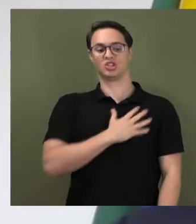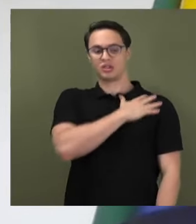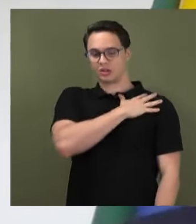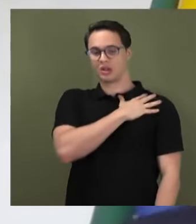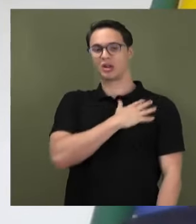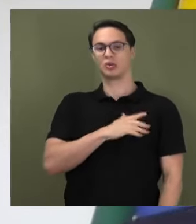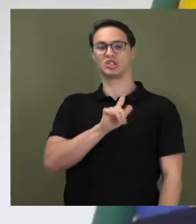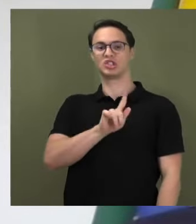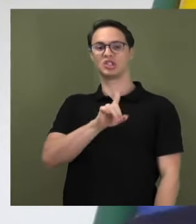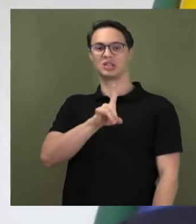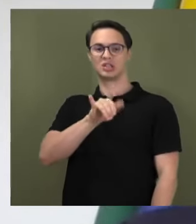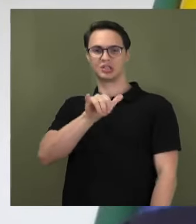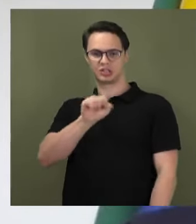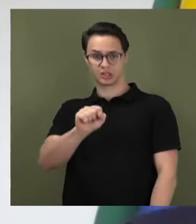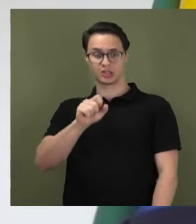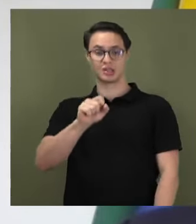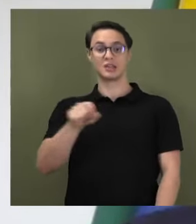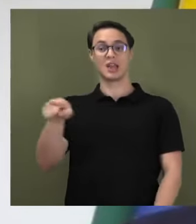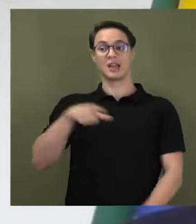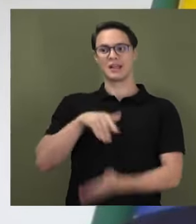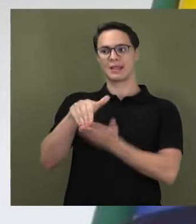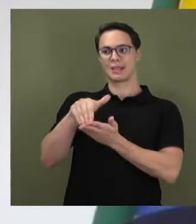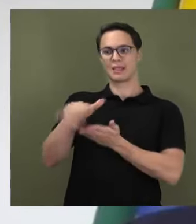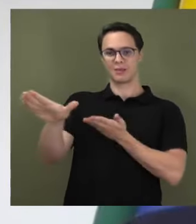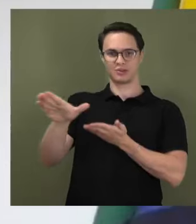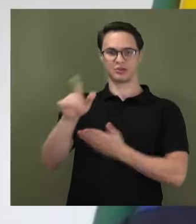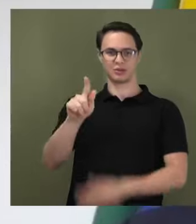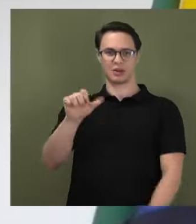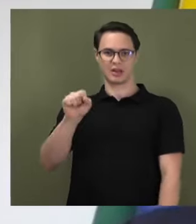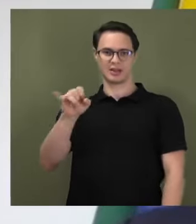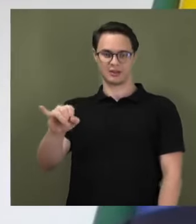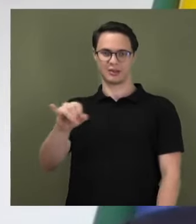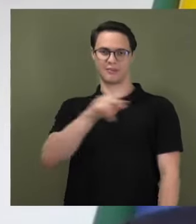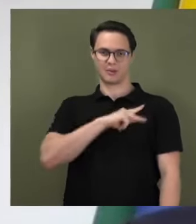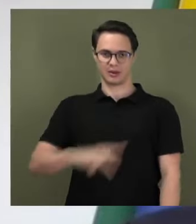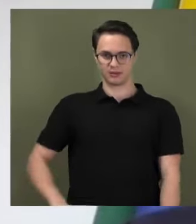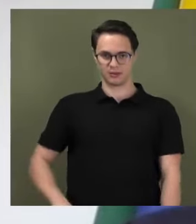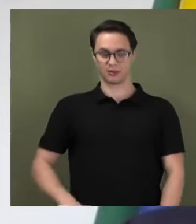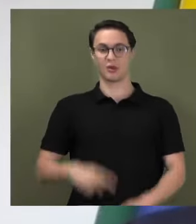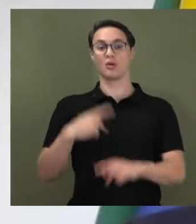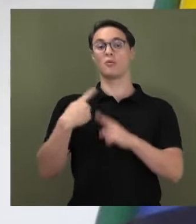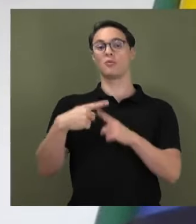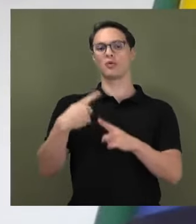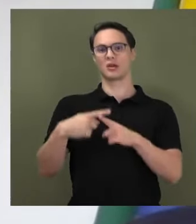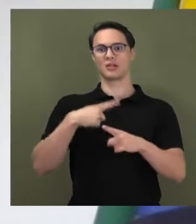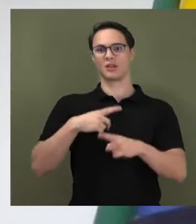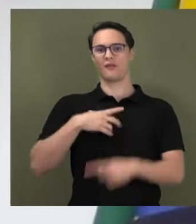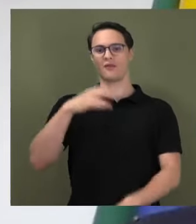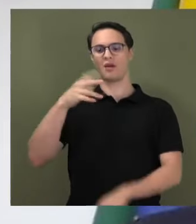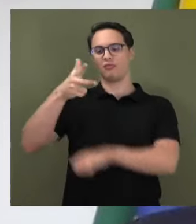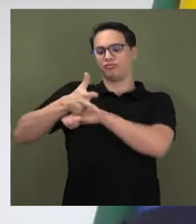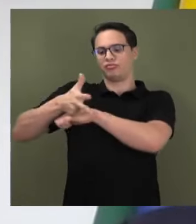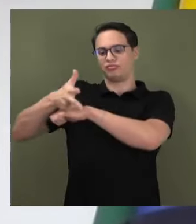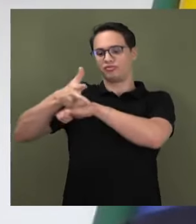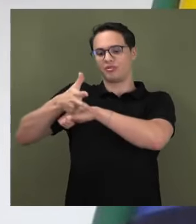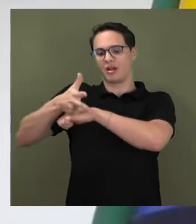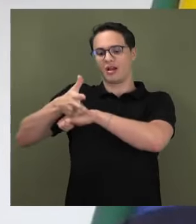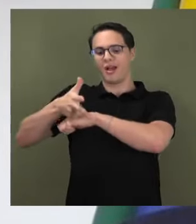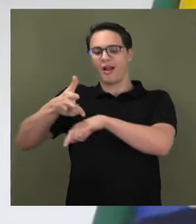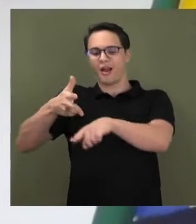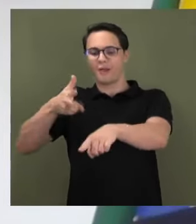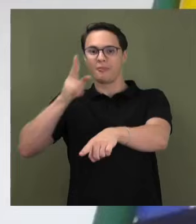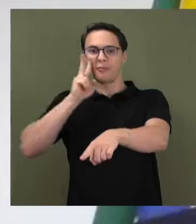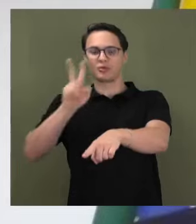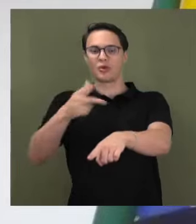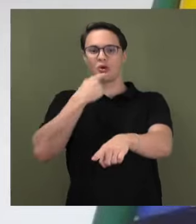vamos esquecer, foi demitido do GSI em virtude das escandalosas imagens vazadas que mostraram a